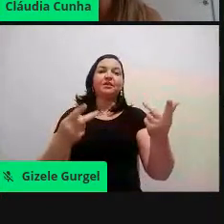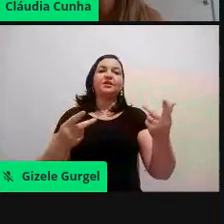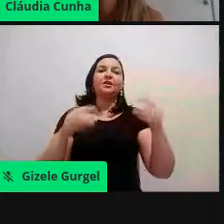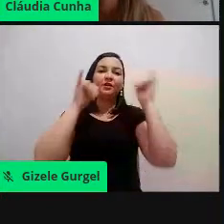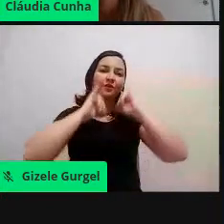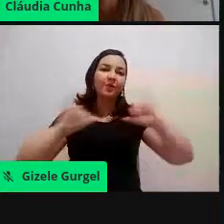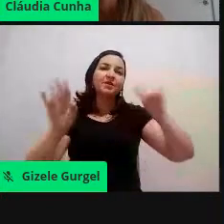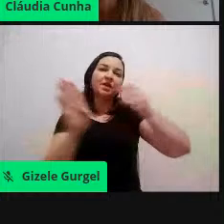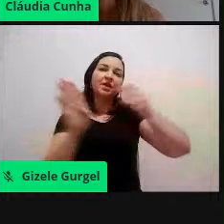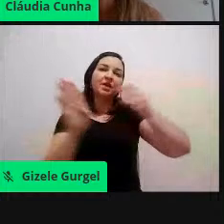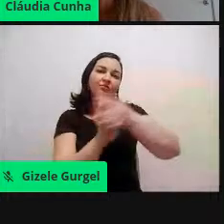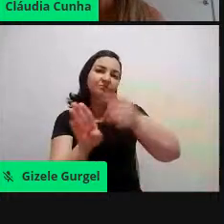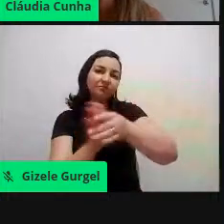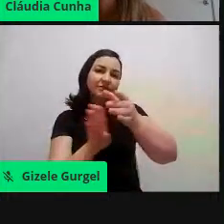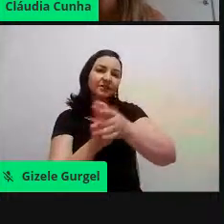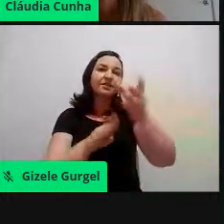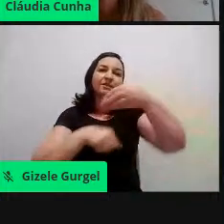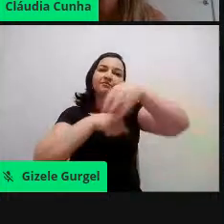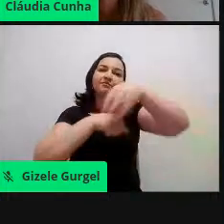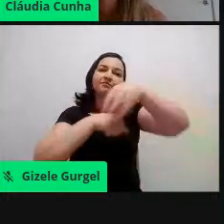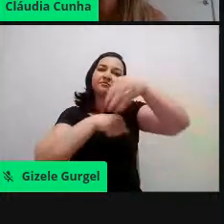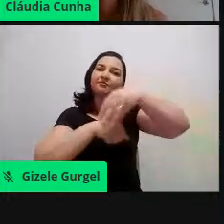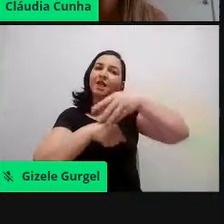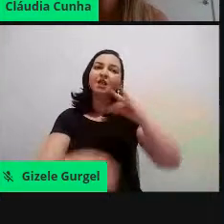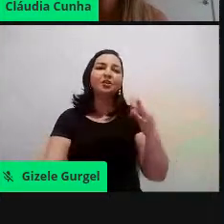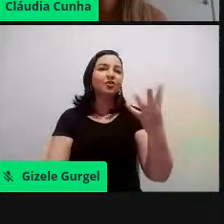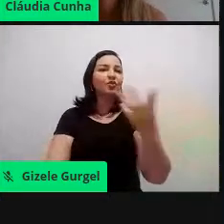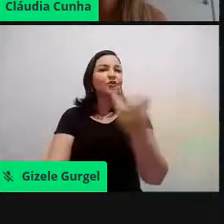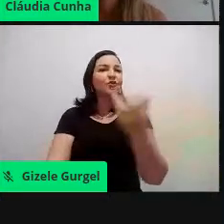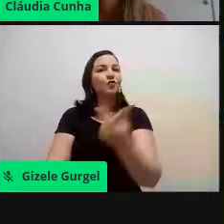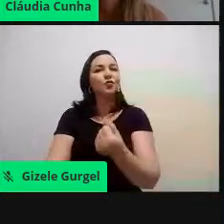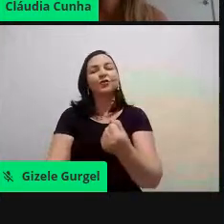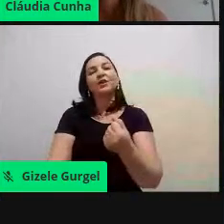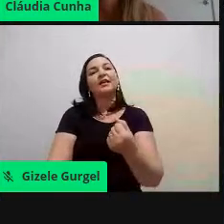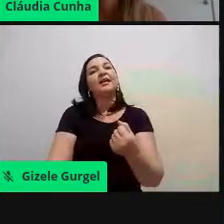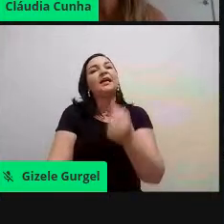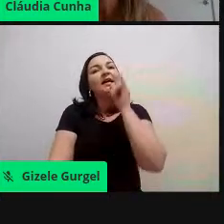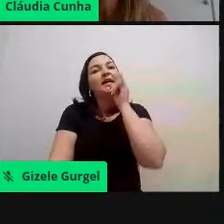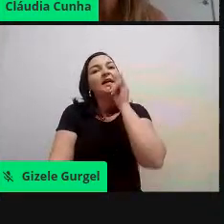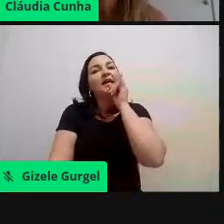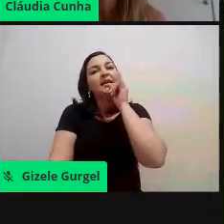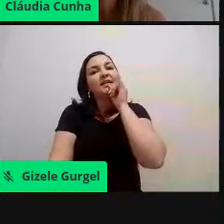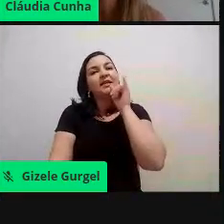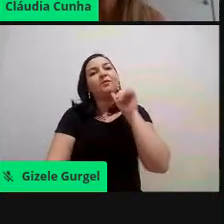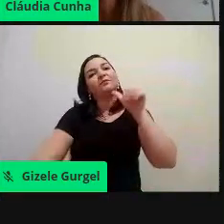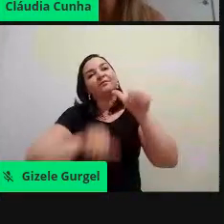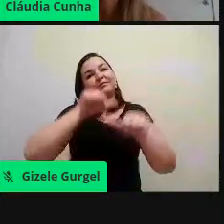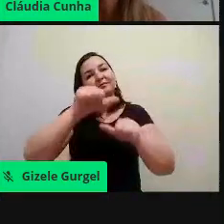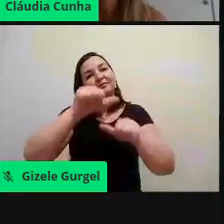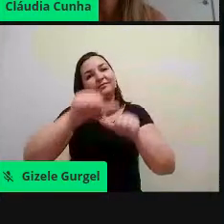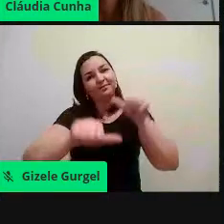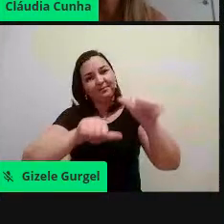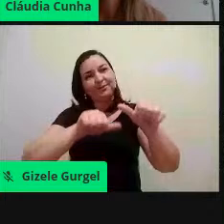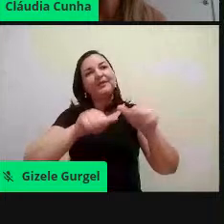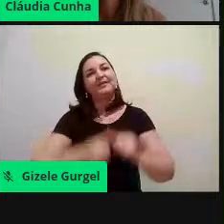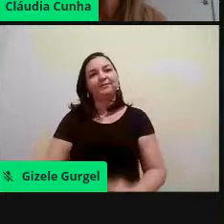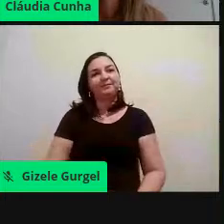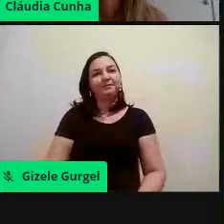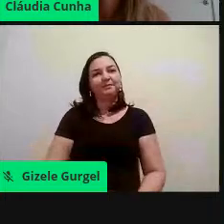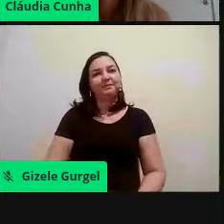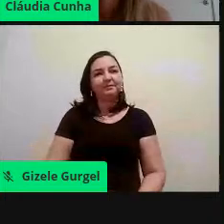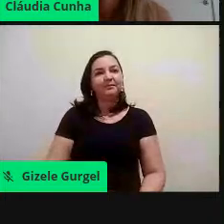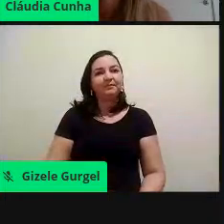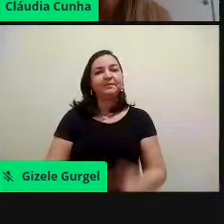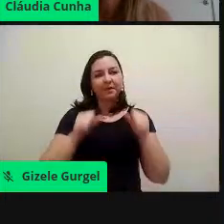orientações, tudo em relação a essa, a essa transição, né, que devemos